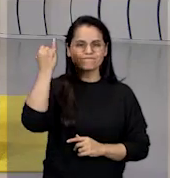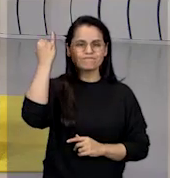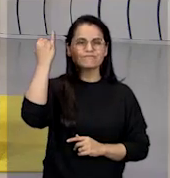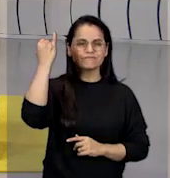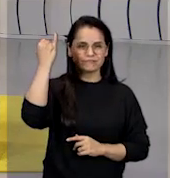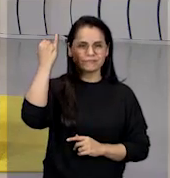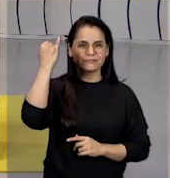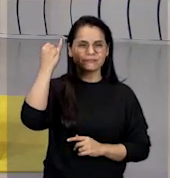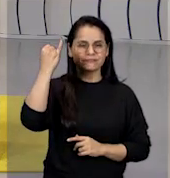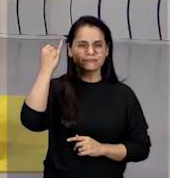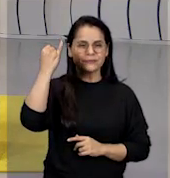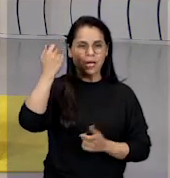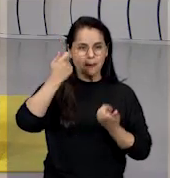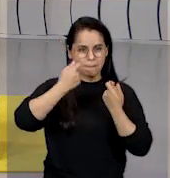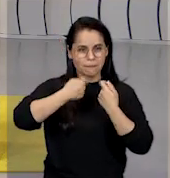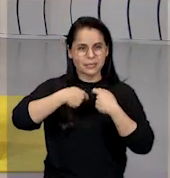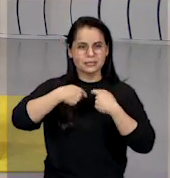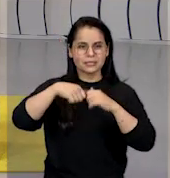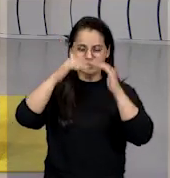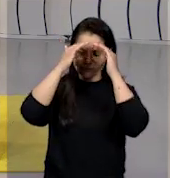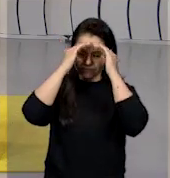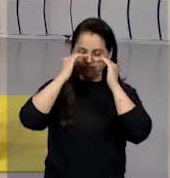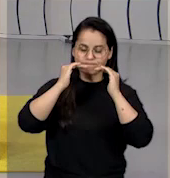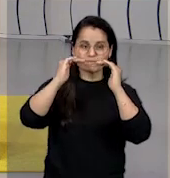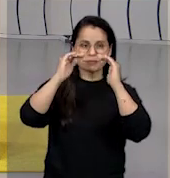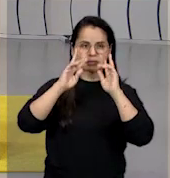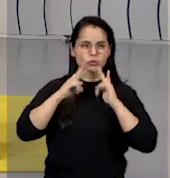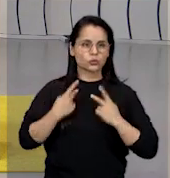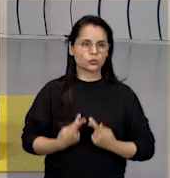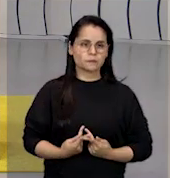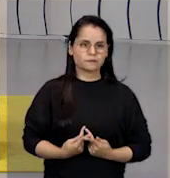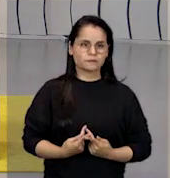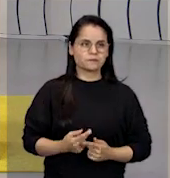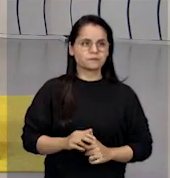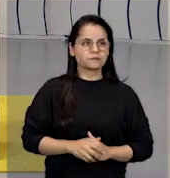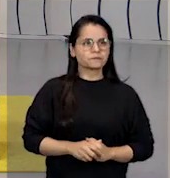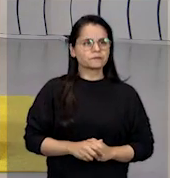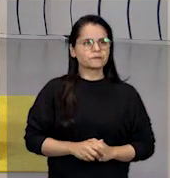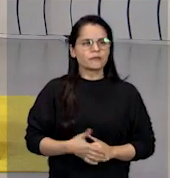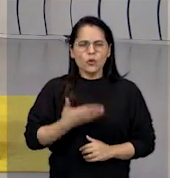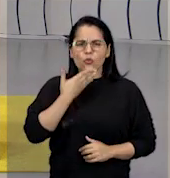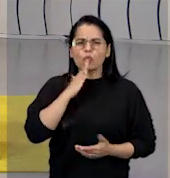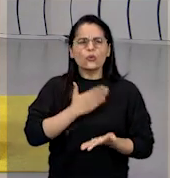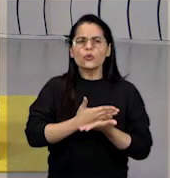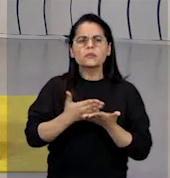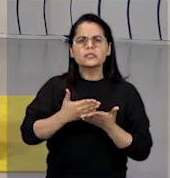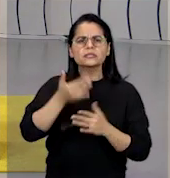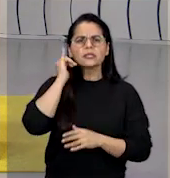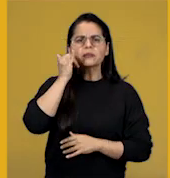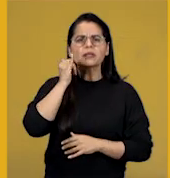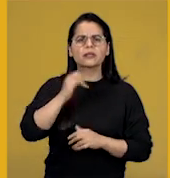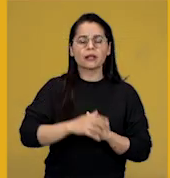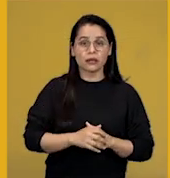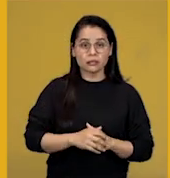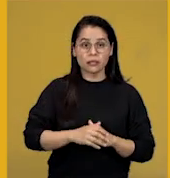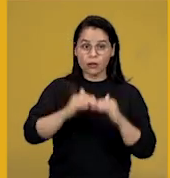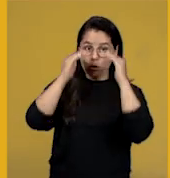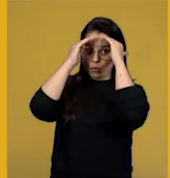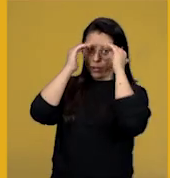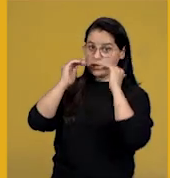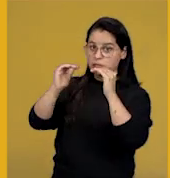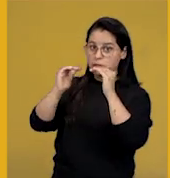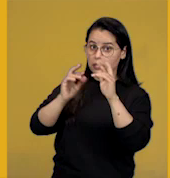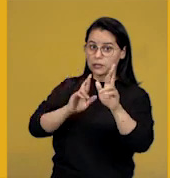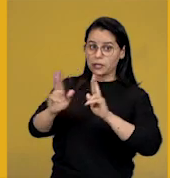para a dignidade humana. Qual que o princípio da declaração? o respeito em